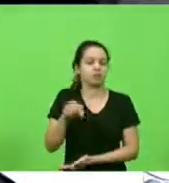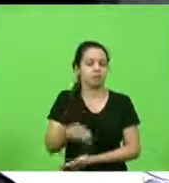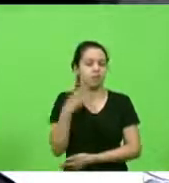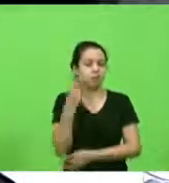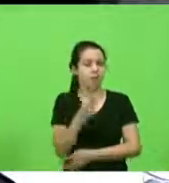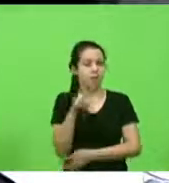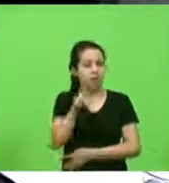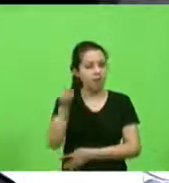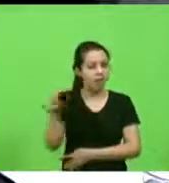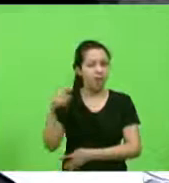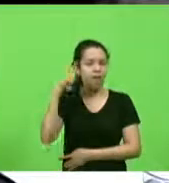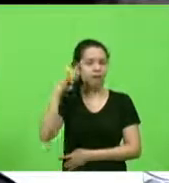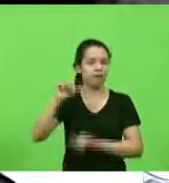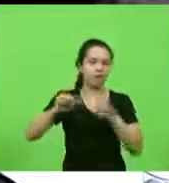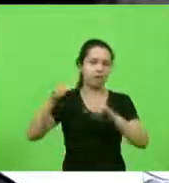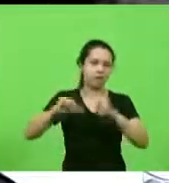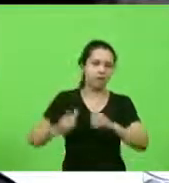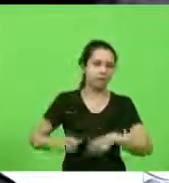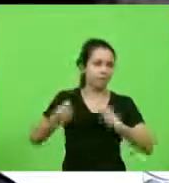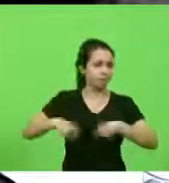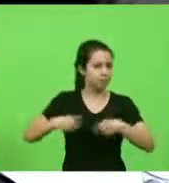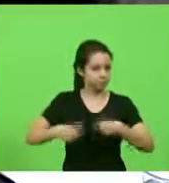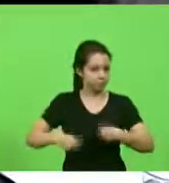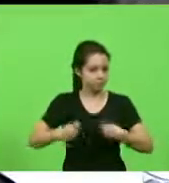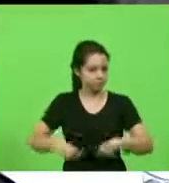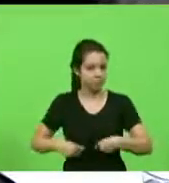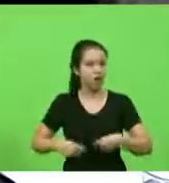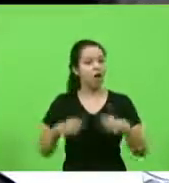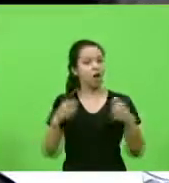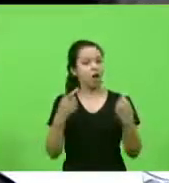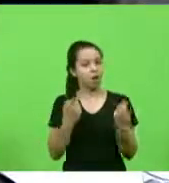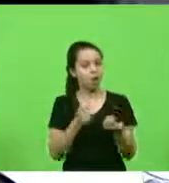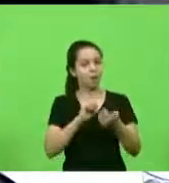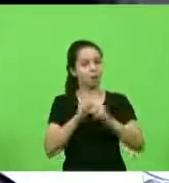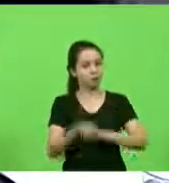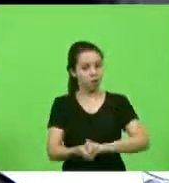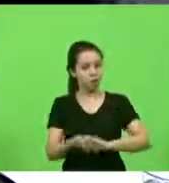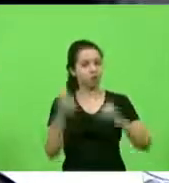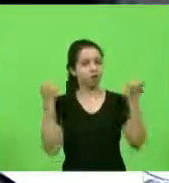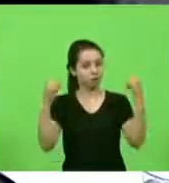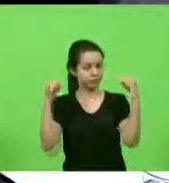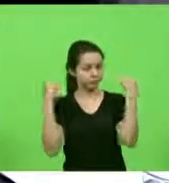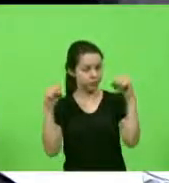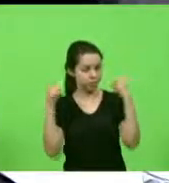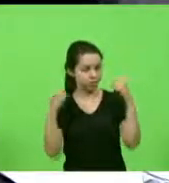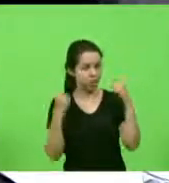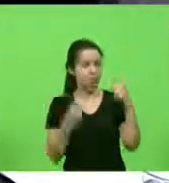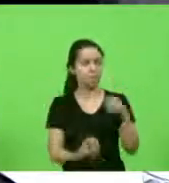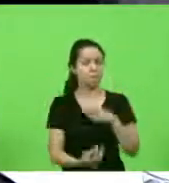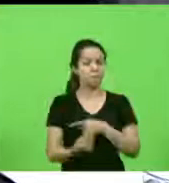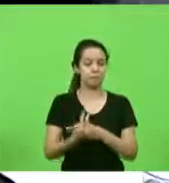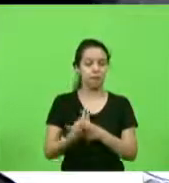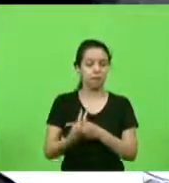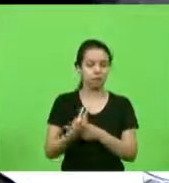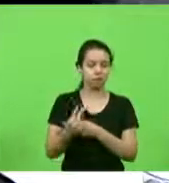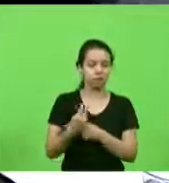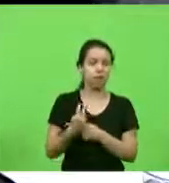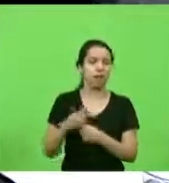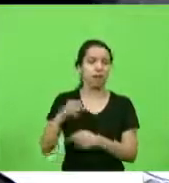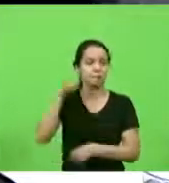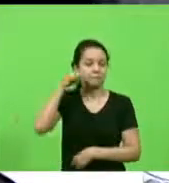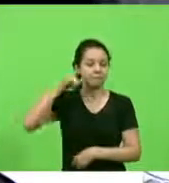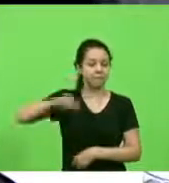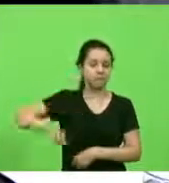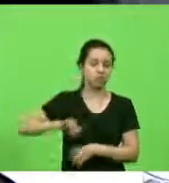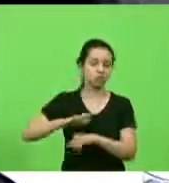liberação do exercício físico da atividade física como forma de prevenção profilaxia prevenir porque na forma